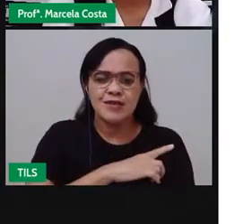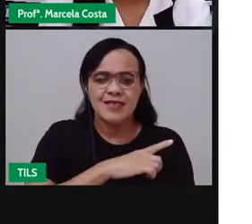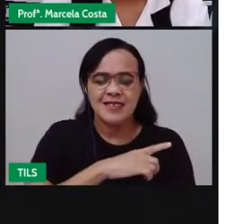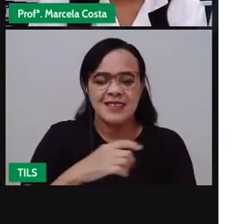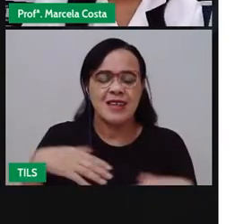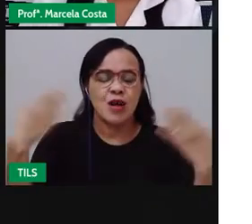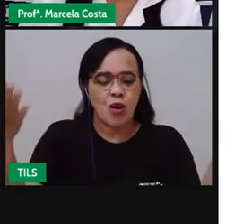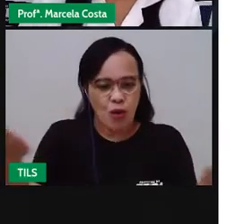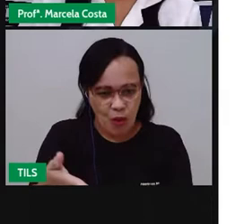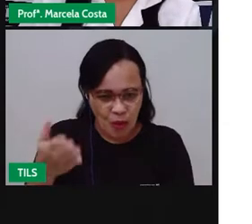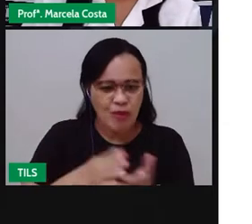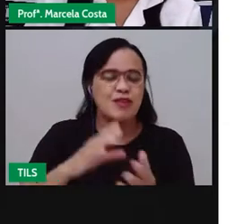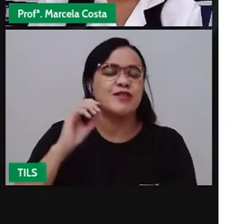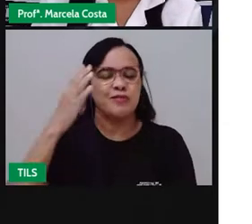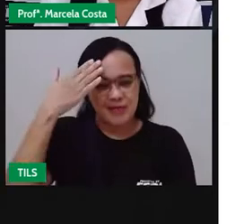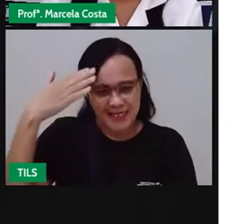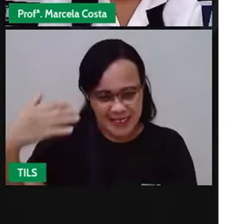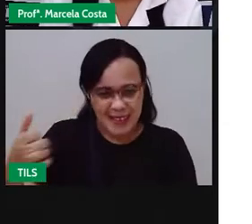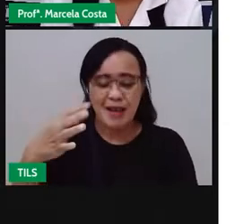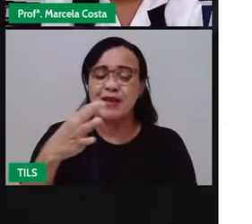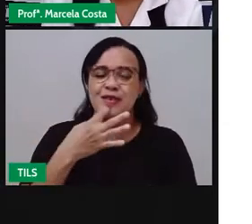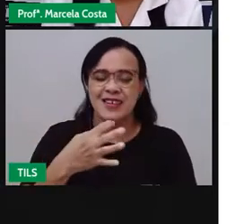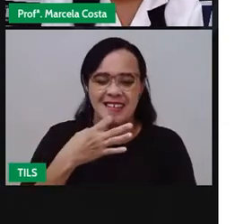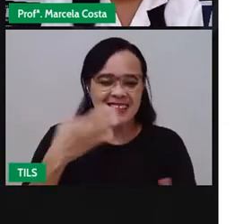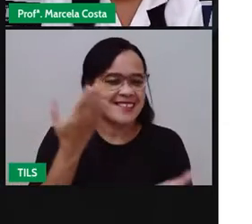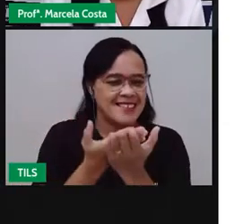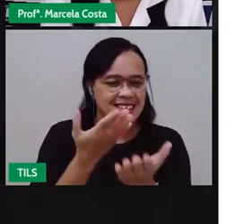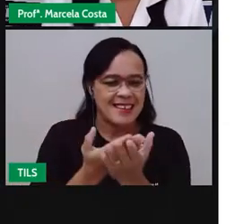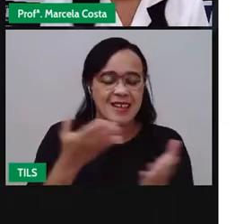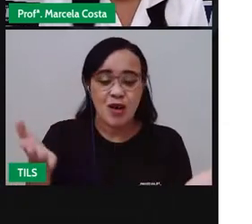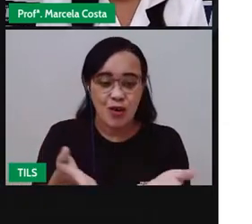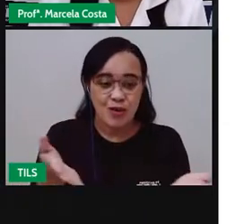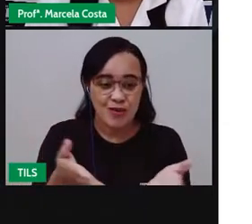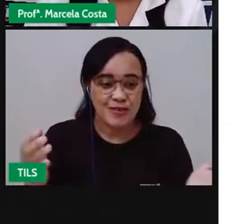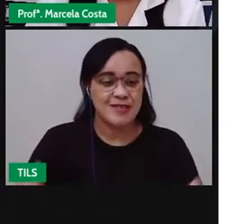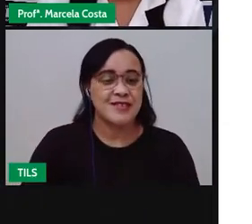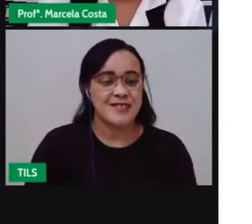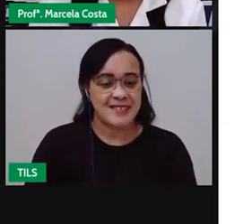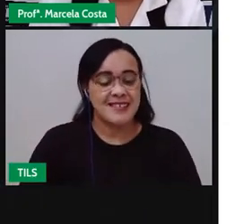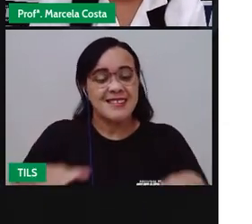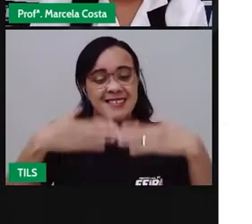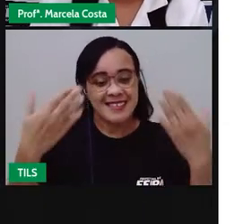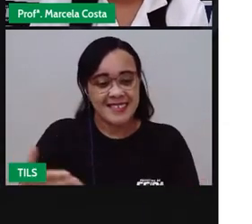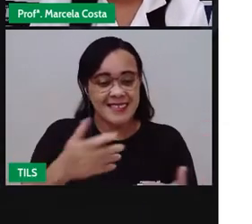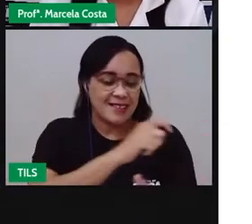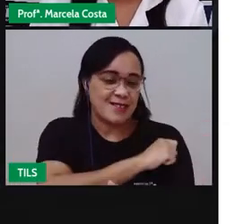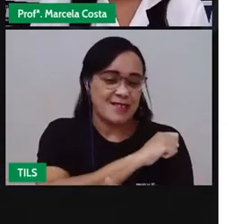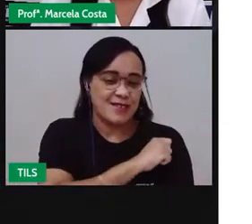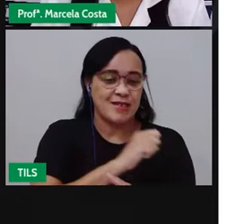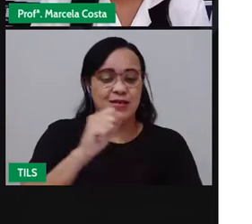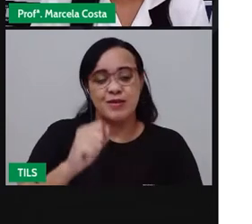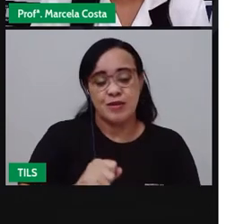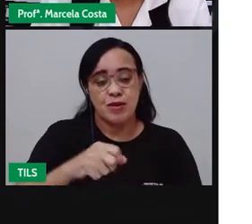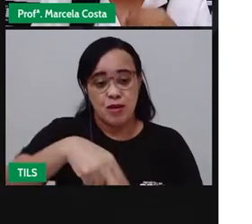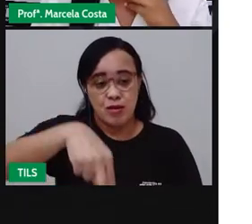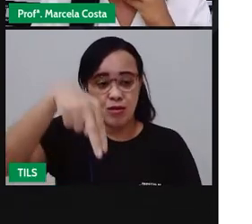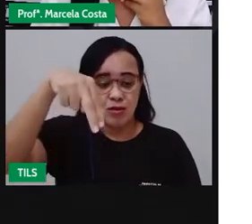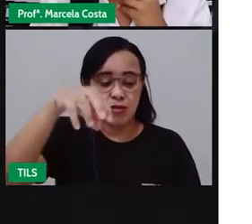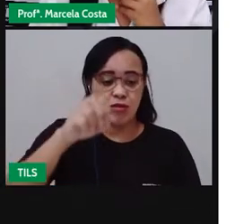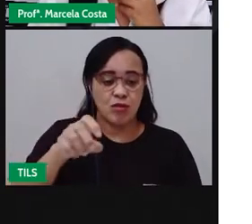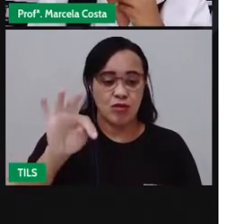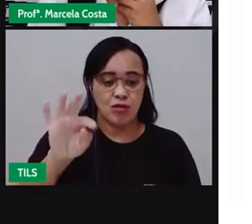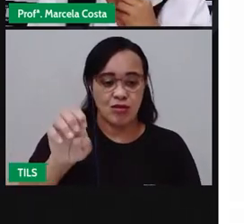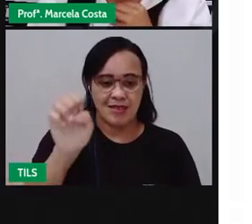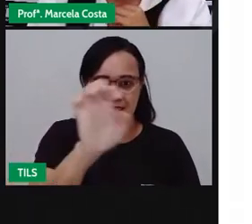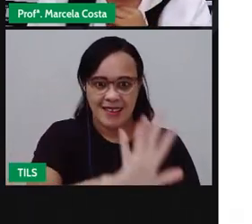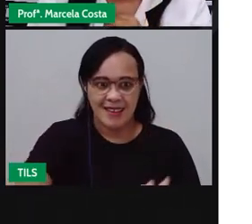tudo isso aqui durante essa nossa aula. Crianças, a região Nordeste. A